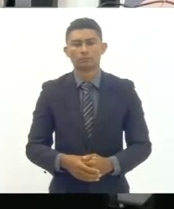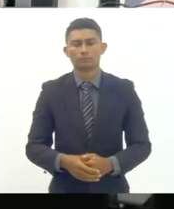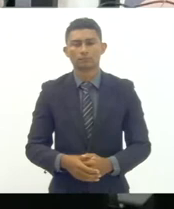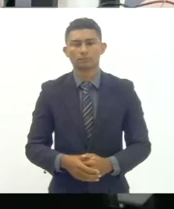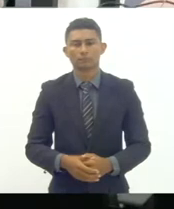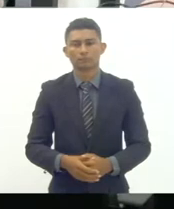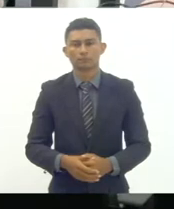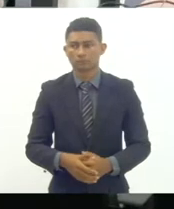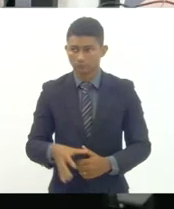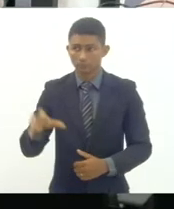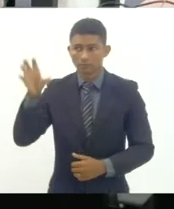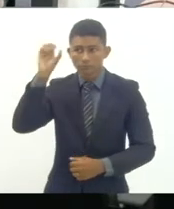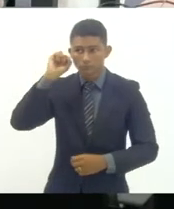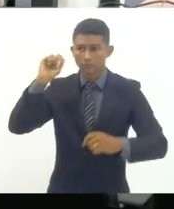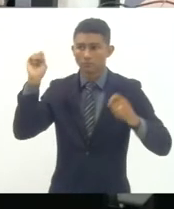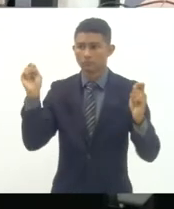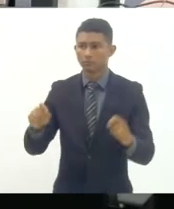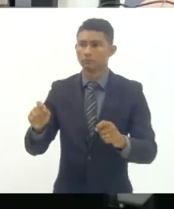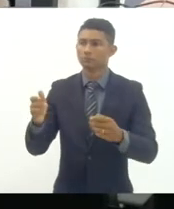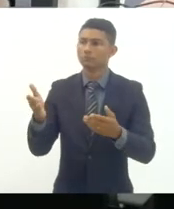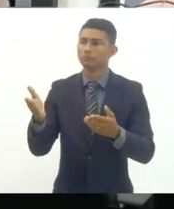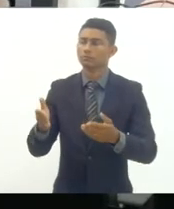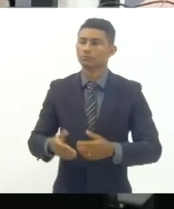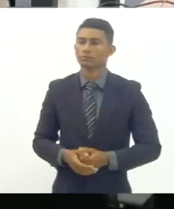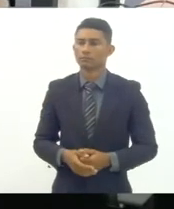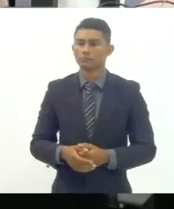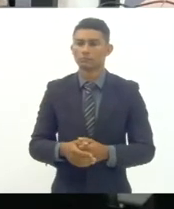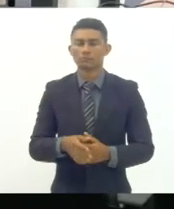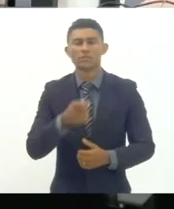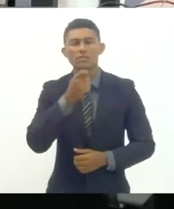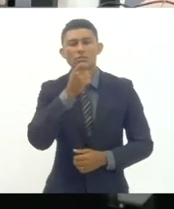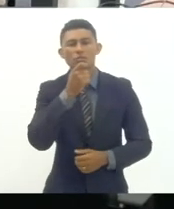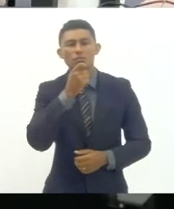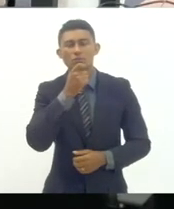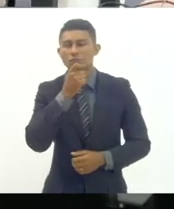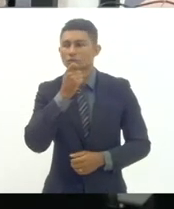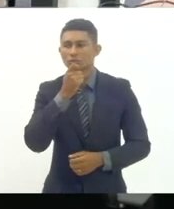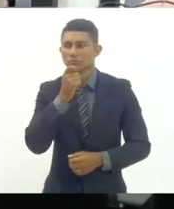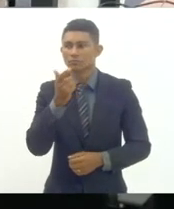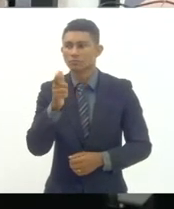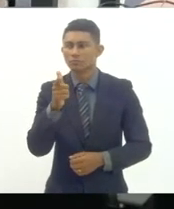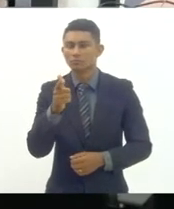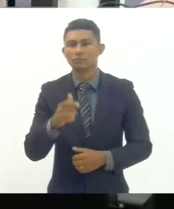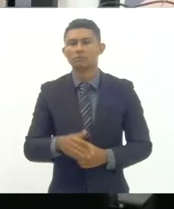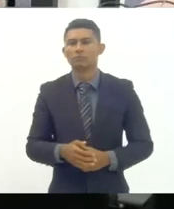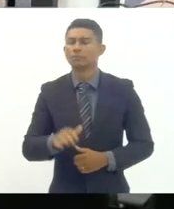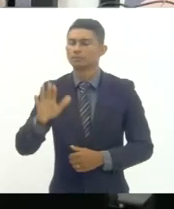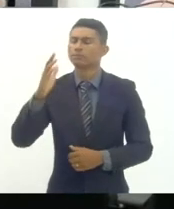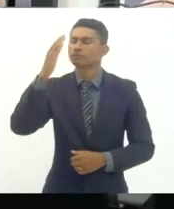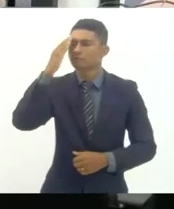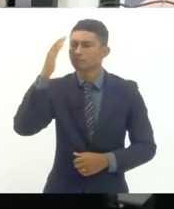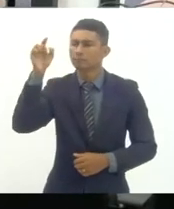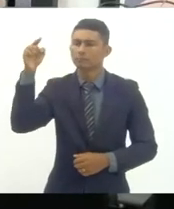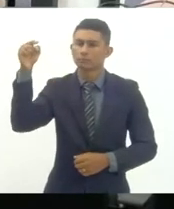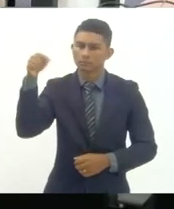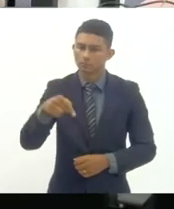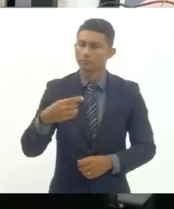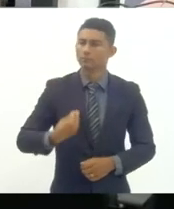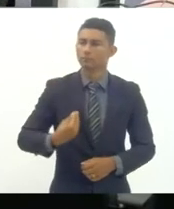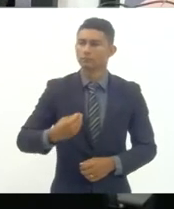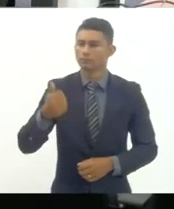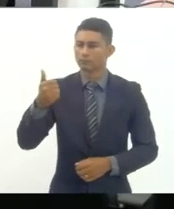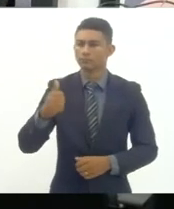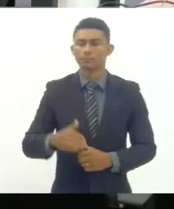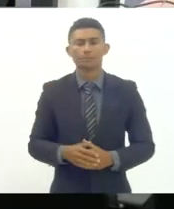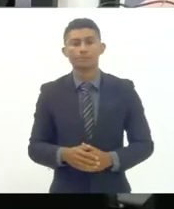está nos ouvindo está sem microfone o Diego então Diego obrigado pela presença então eu